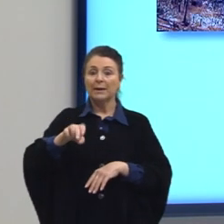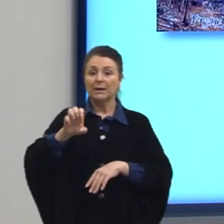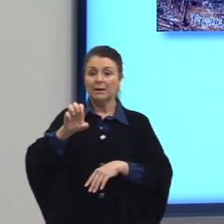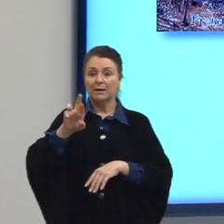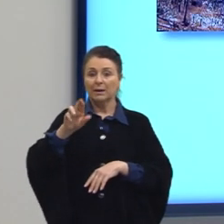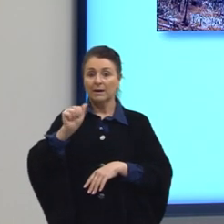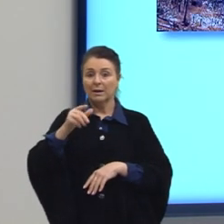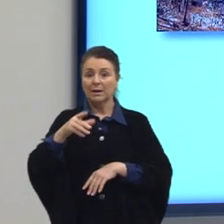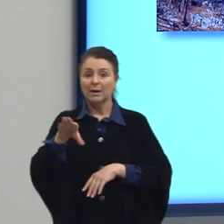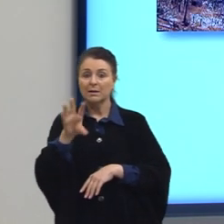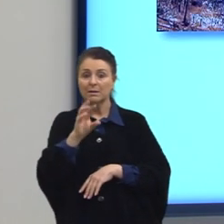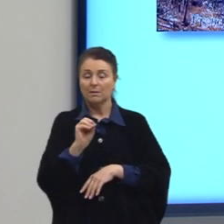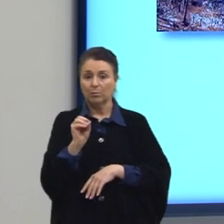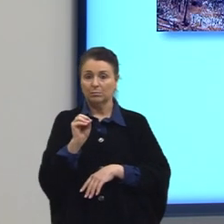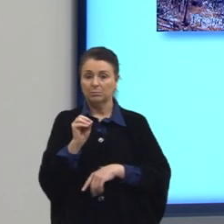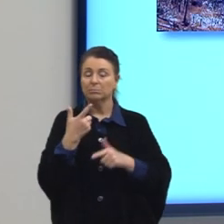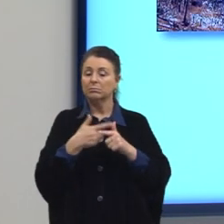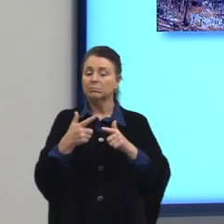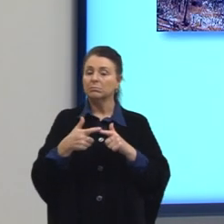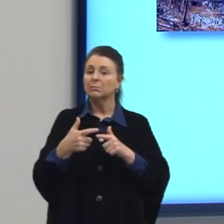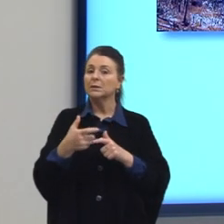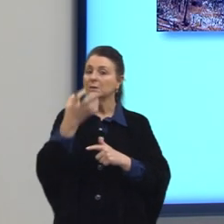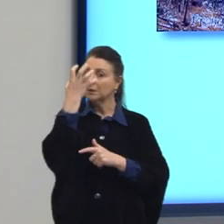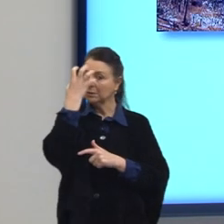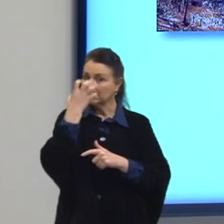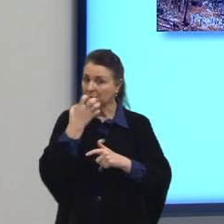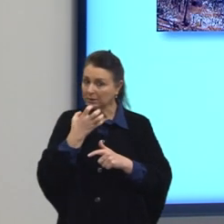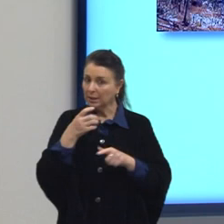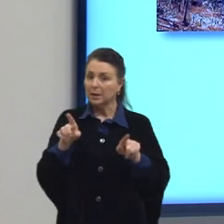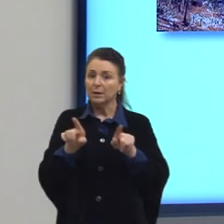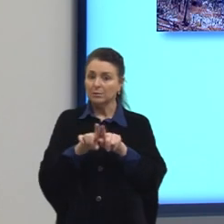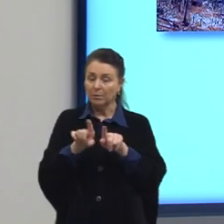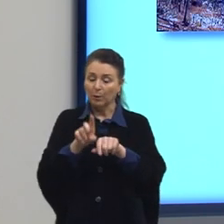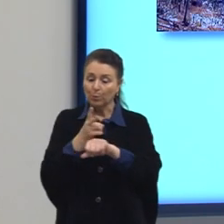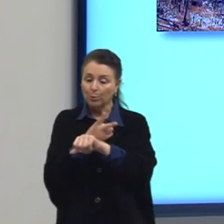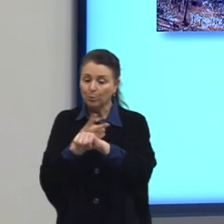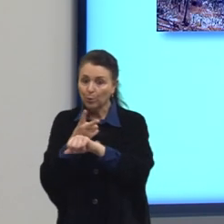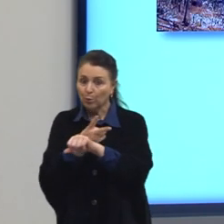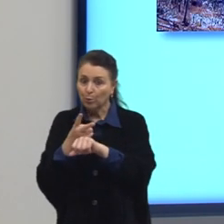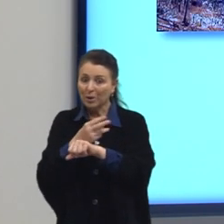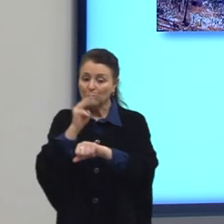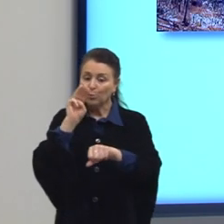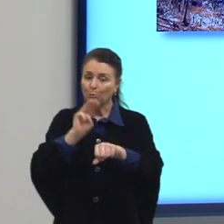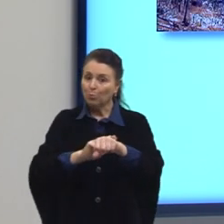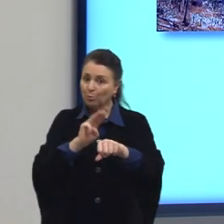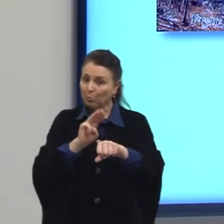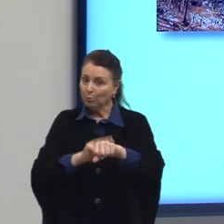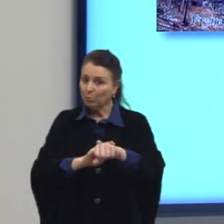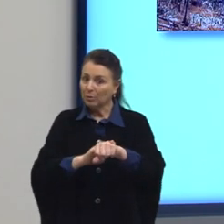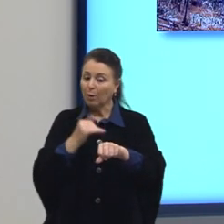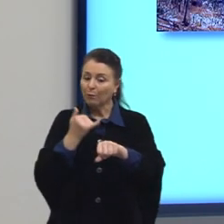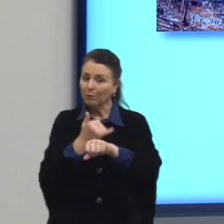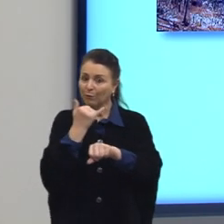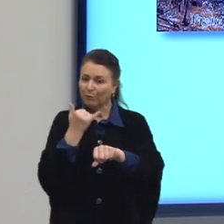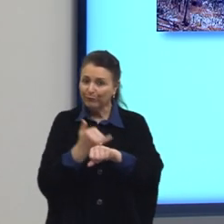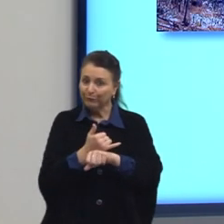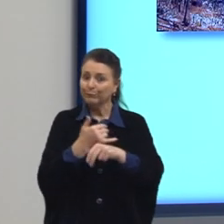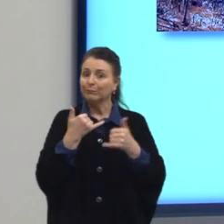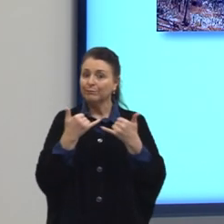o quarto problema ali. Então, o que que gera a mineração? Quais consequências, né?